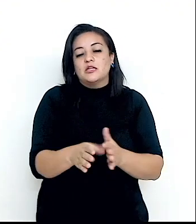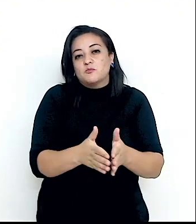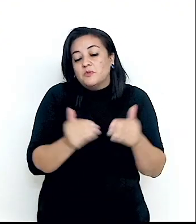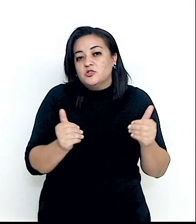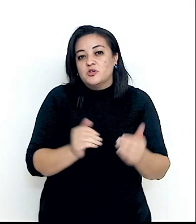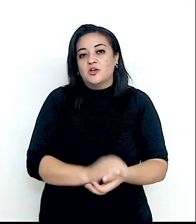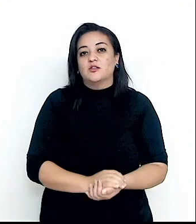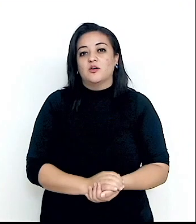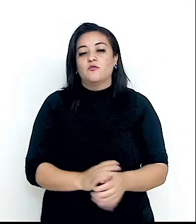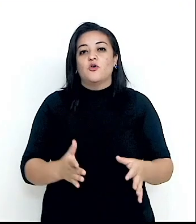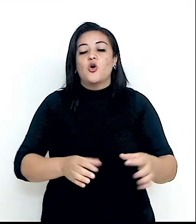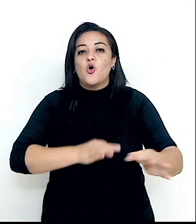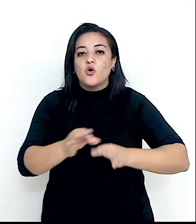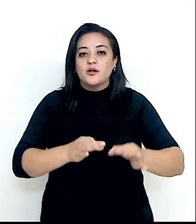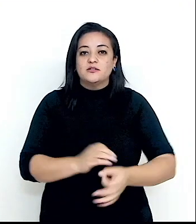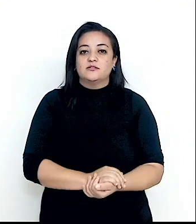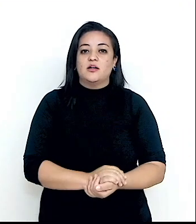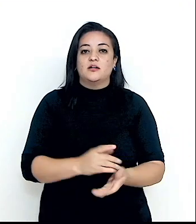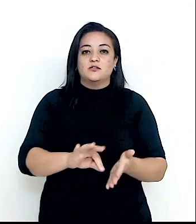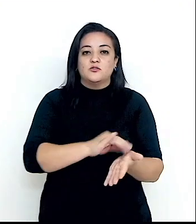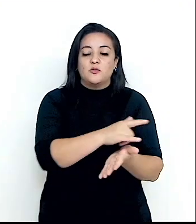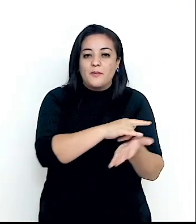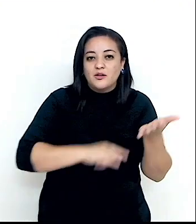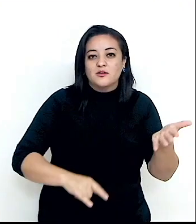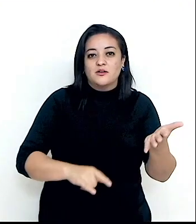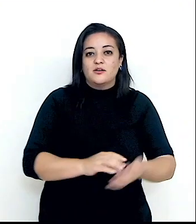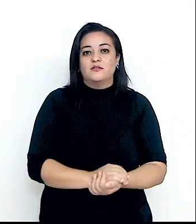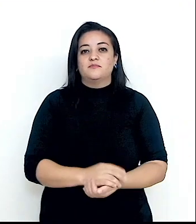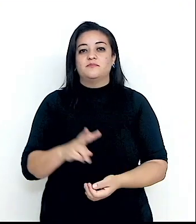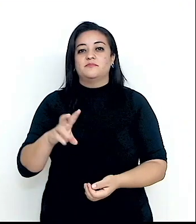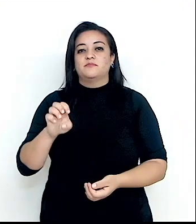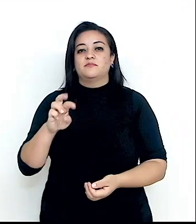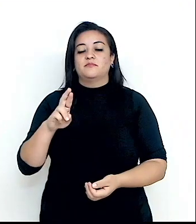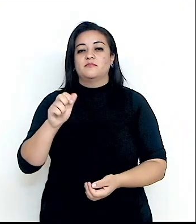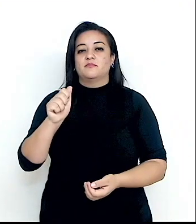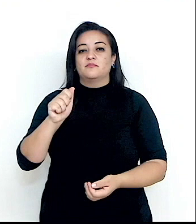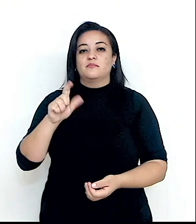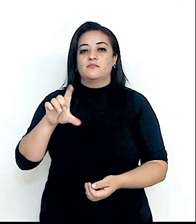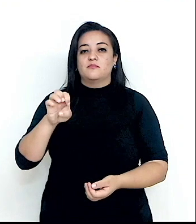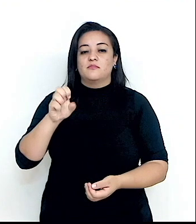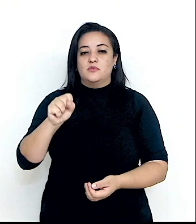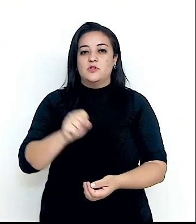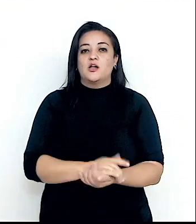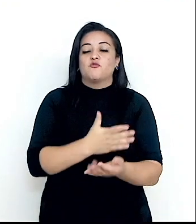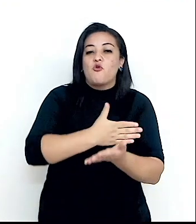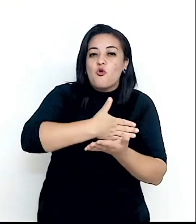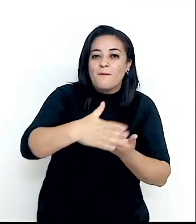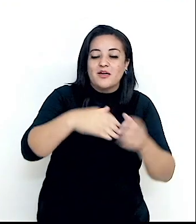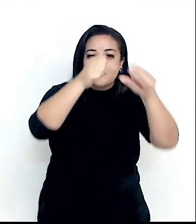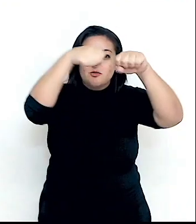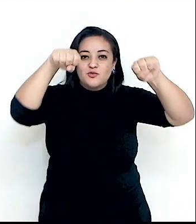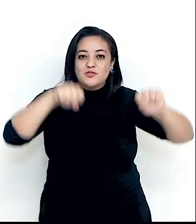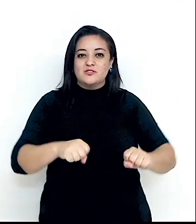foi incorporado pelo Tratado de Versalhes, que se tornou o embrião do sistema